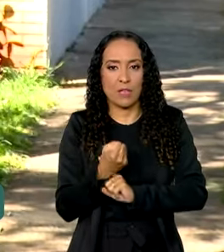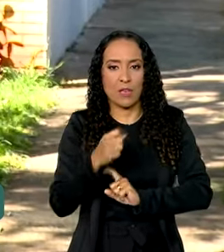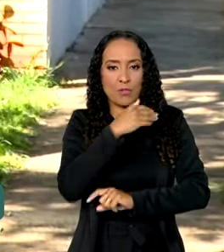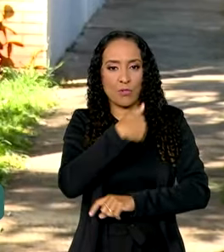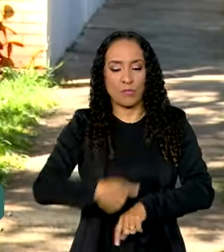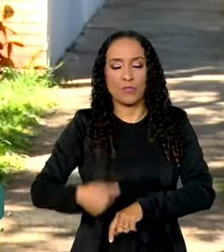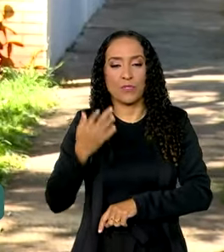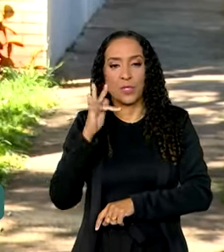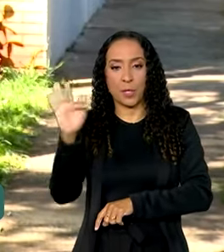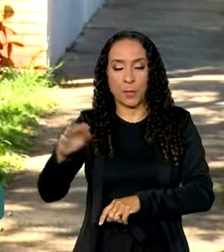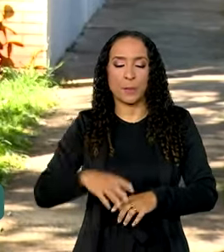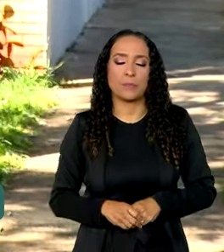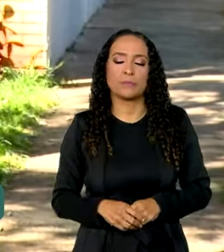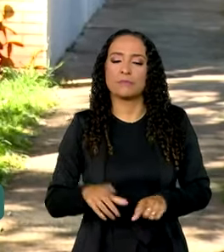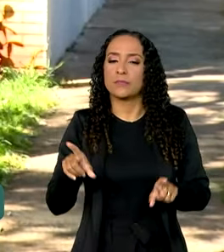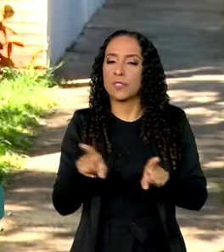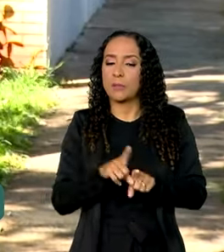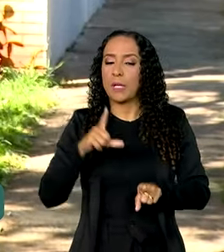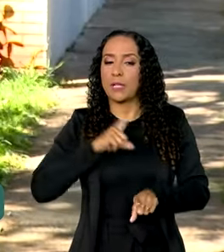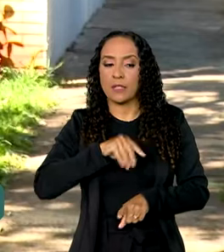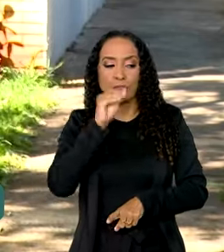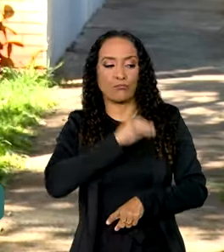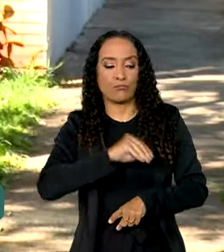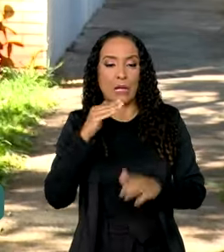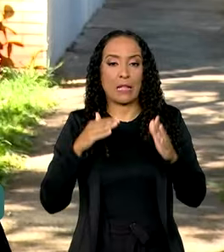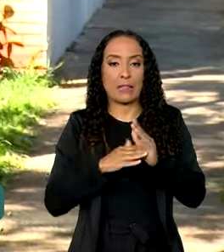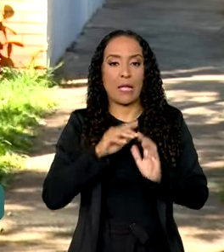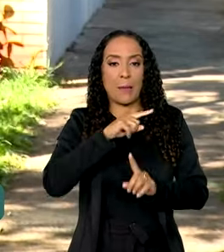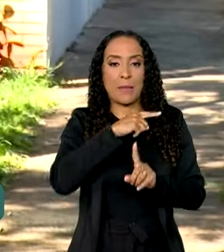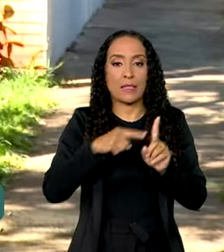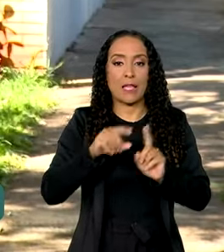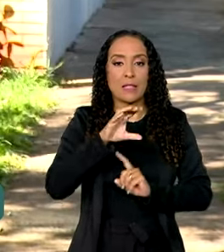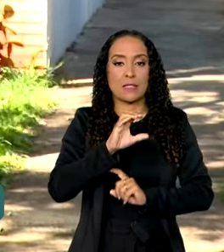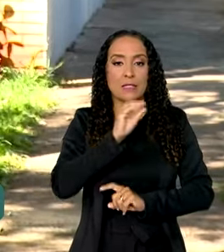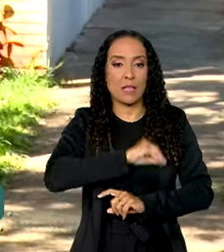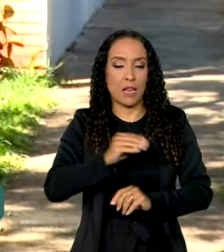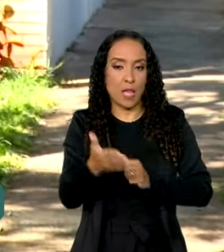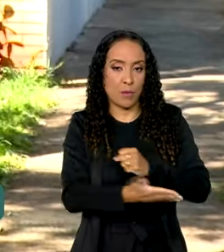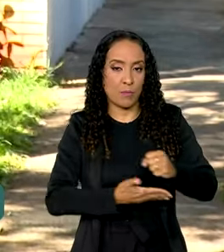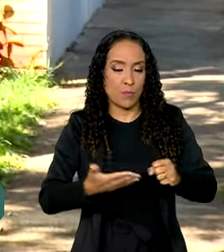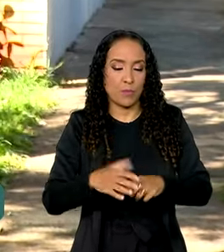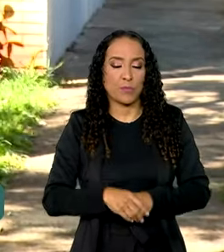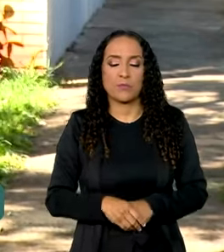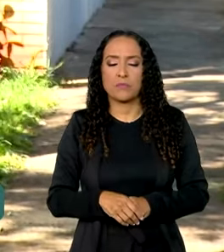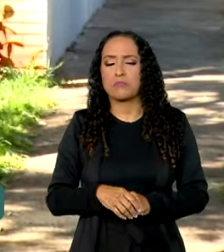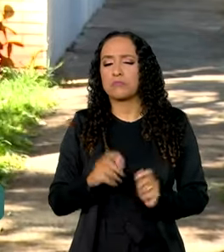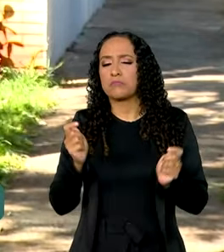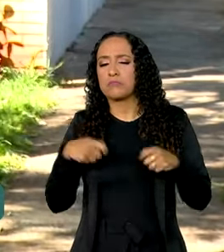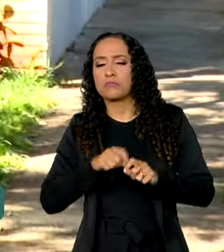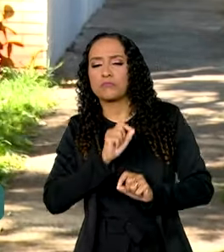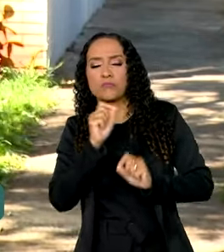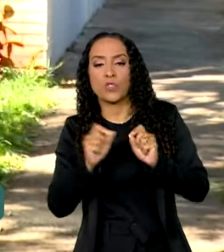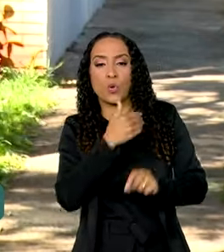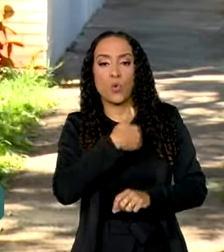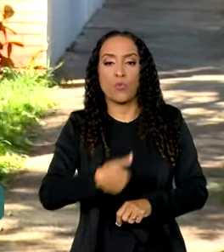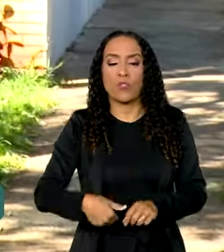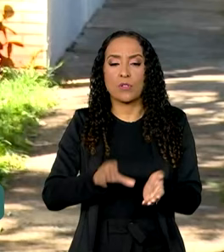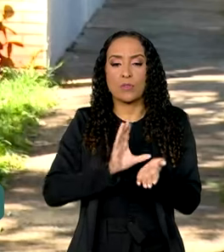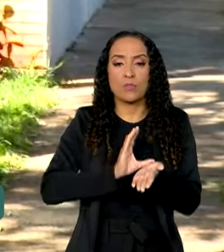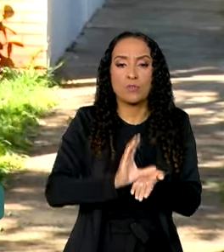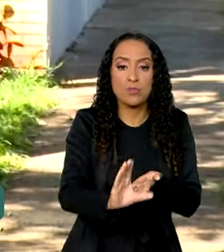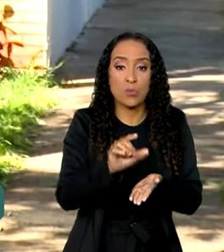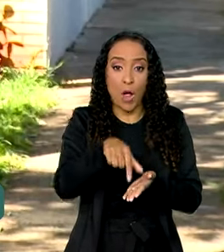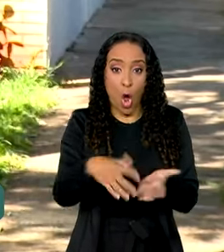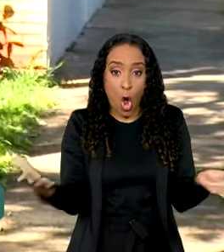Governo Federal e possua renda per capita de até meio salário mínimo. A previsão é de que o governo invista,